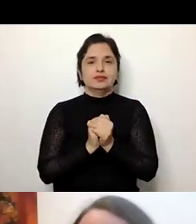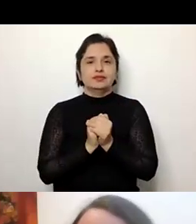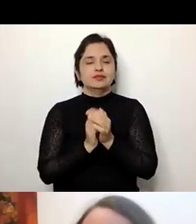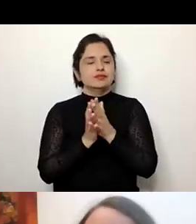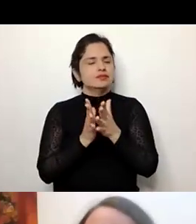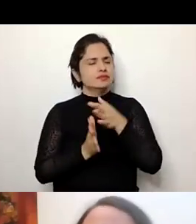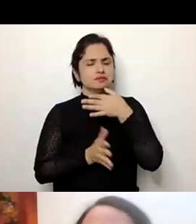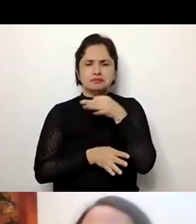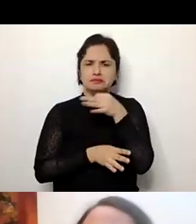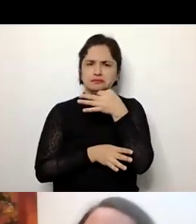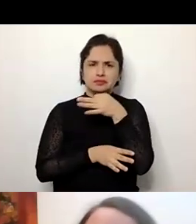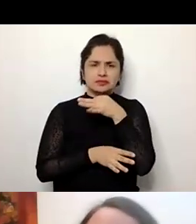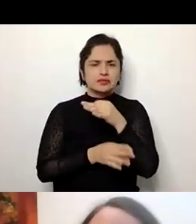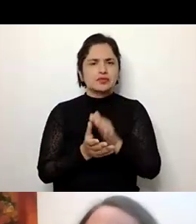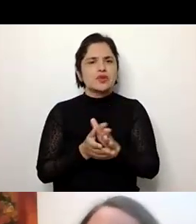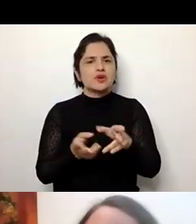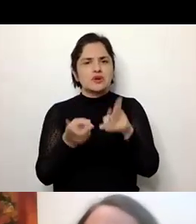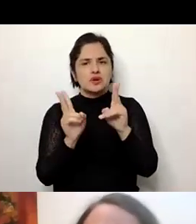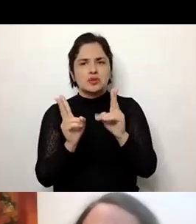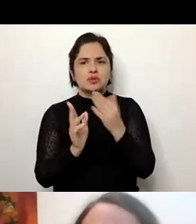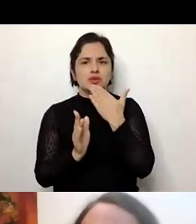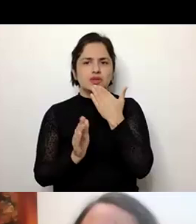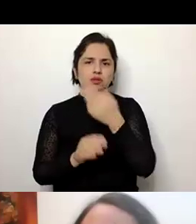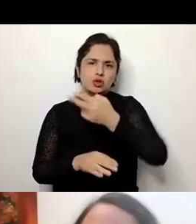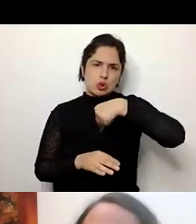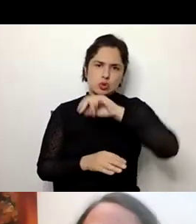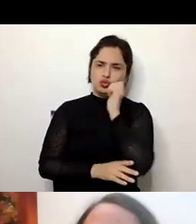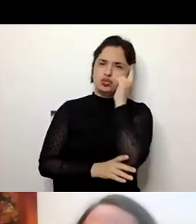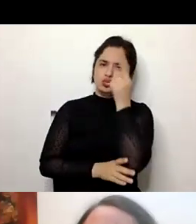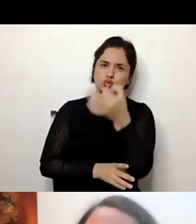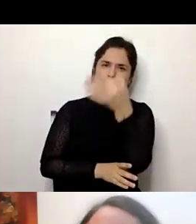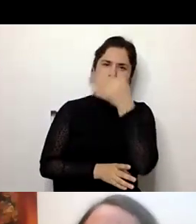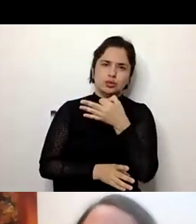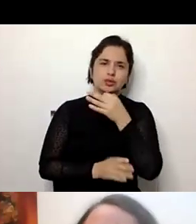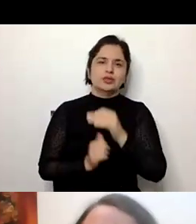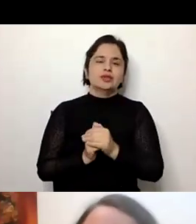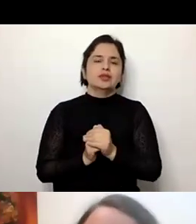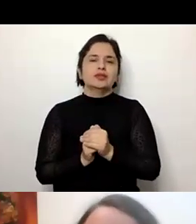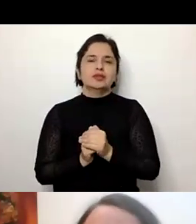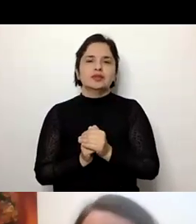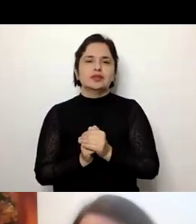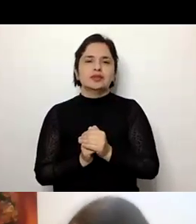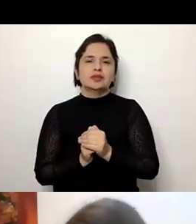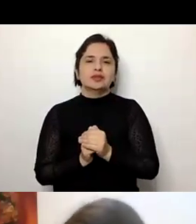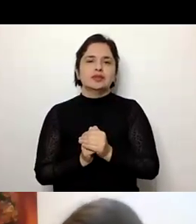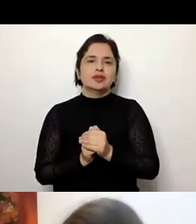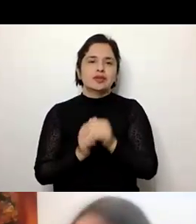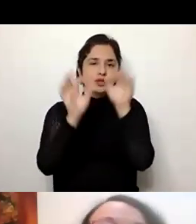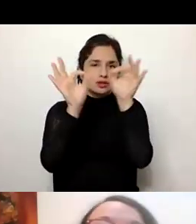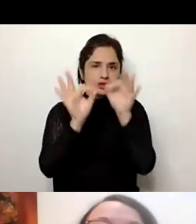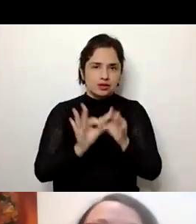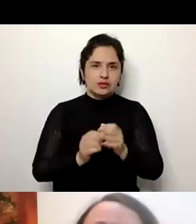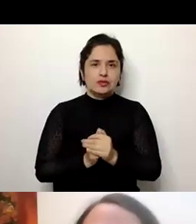fluida e que permitiu que também nós compreendamos a riqueza dos contenidos que se abordaram